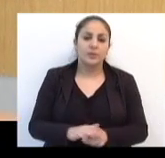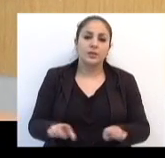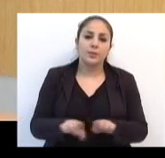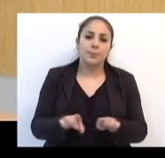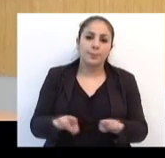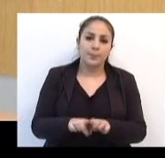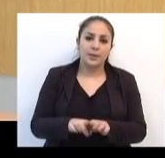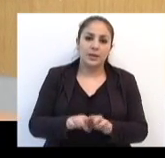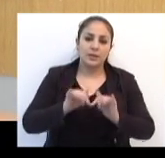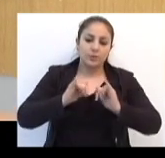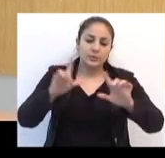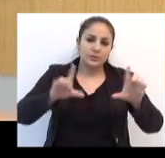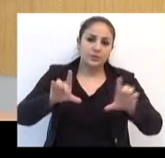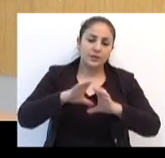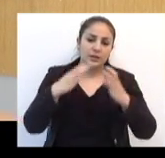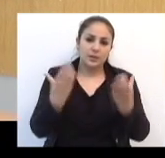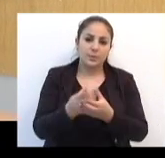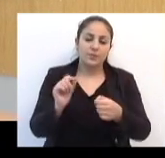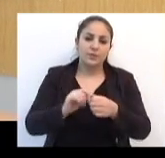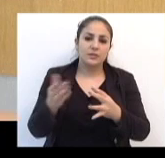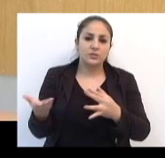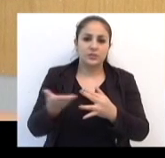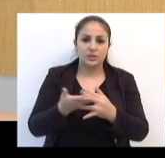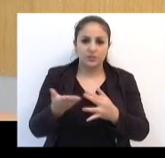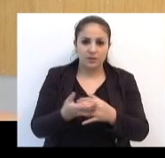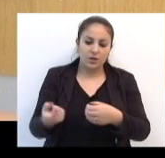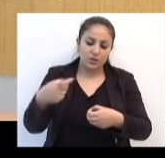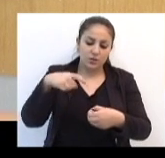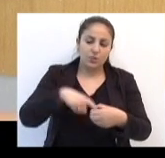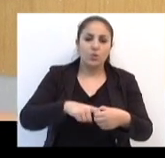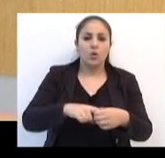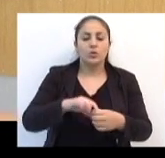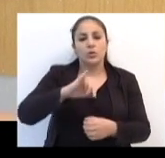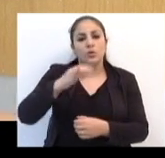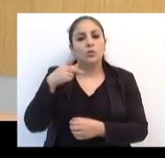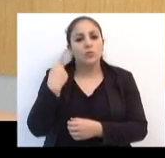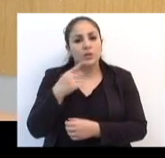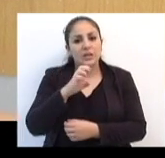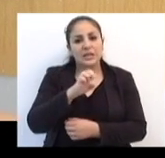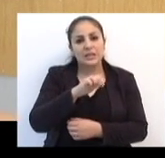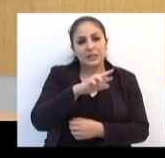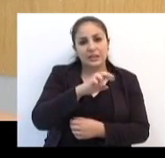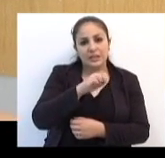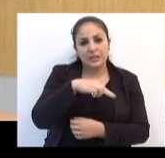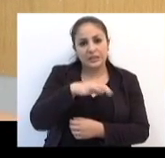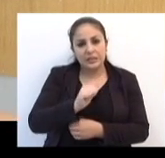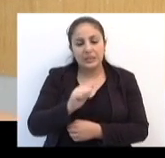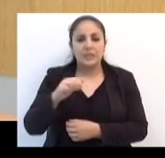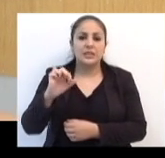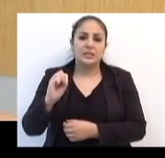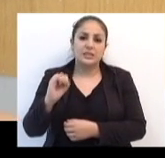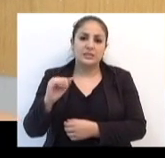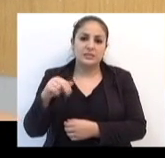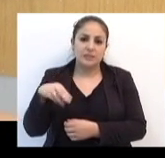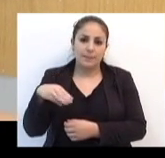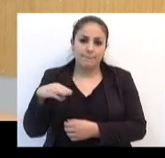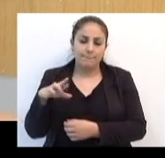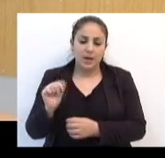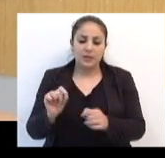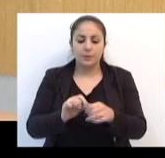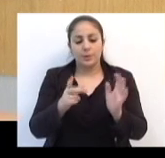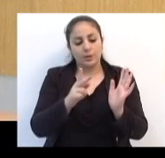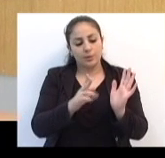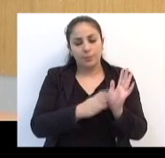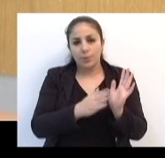O Jornal da Câmara faz agora o intervalo e retorna com os vereadores Hernani Leimer e Isamar Oliveira em